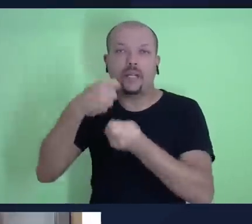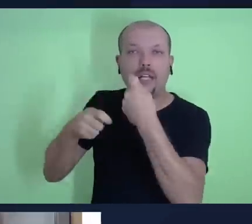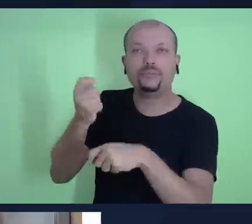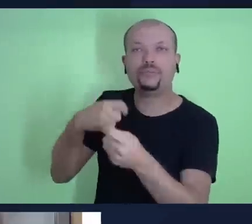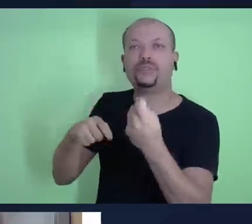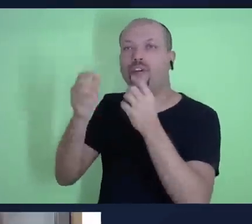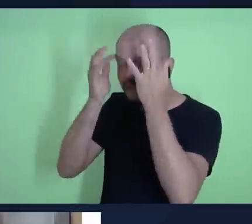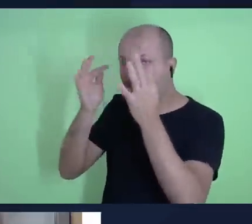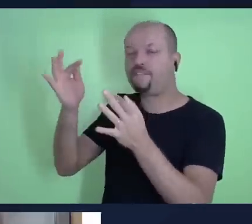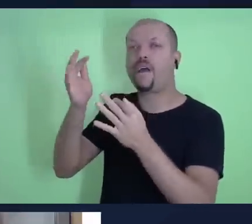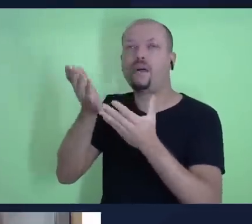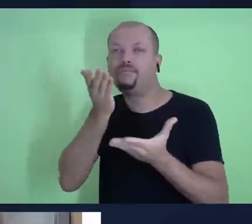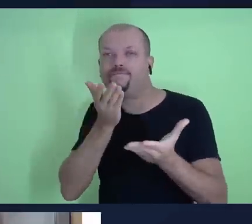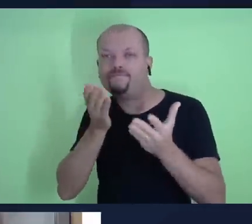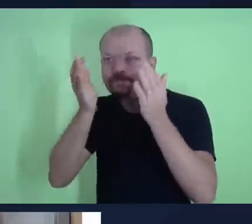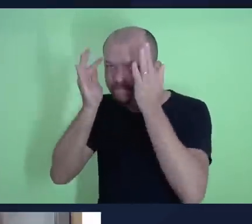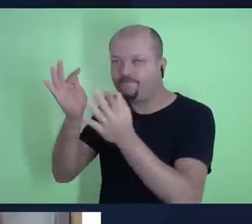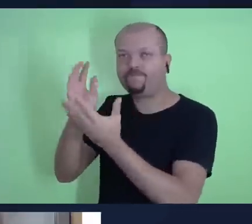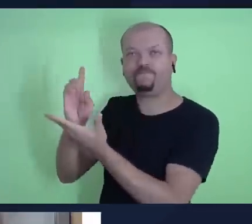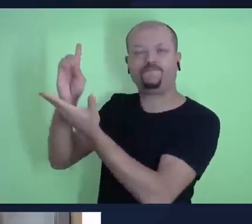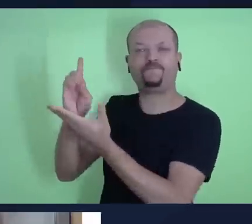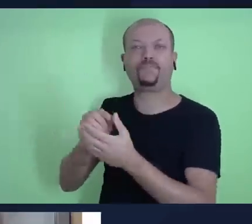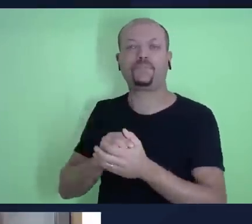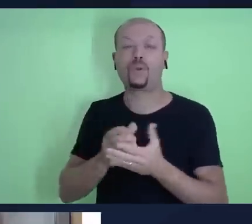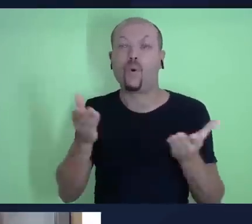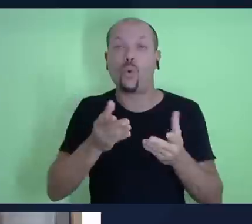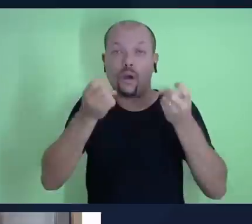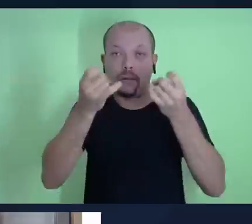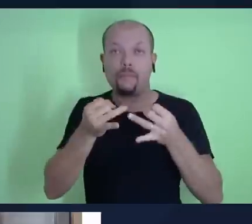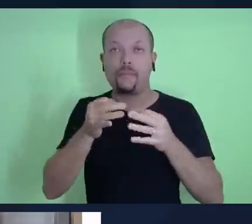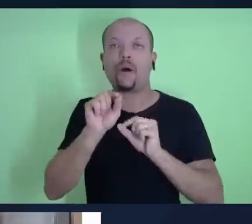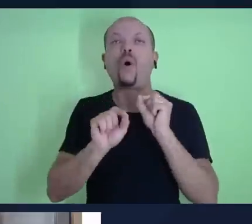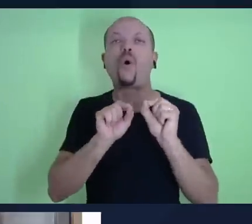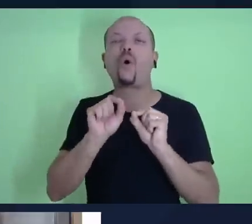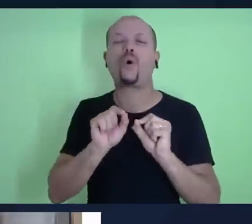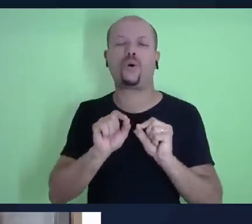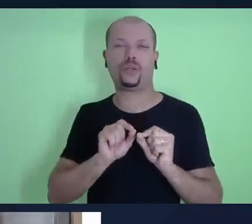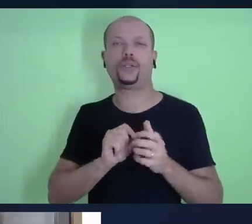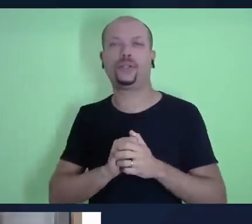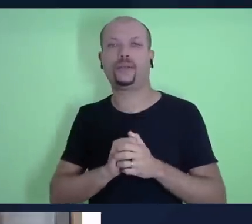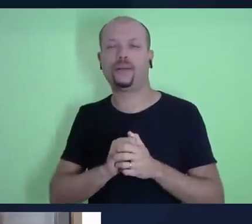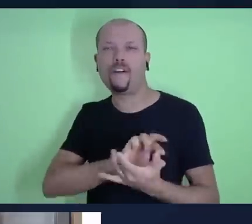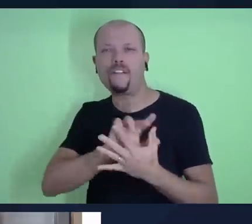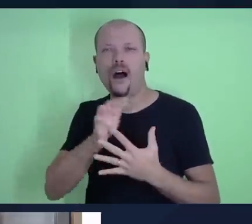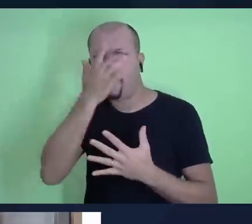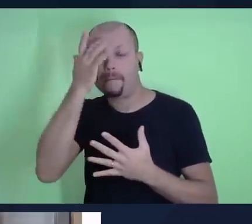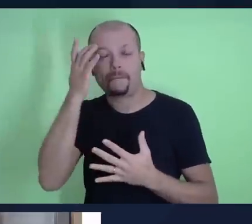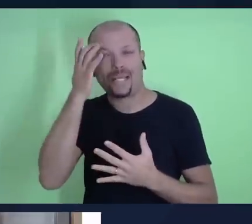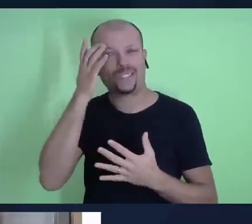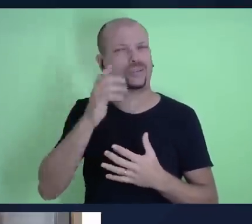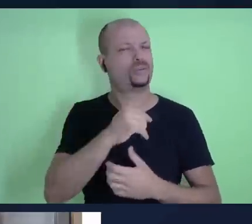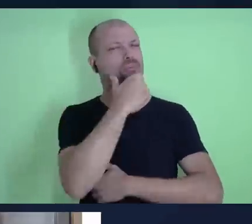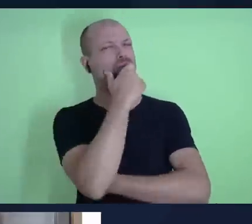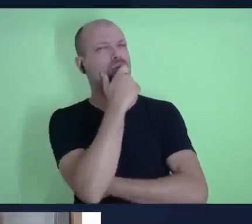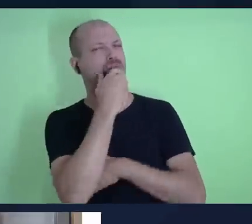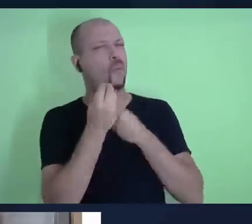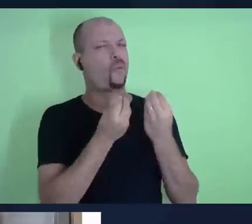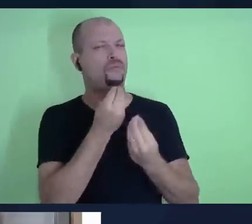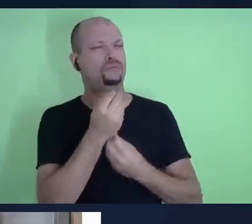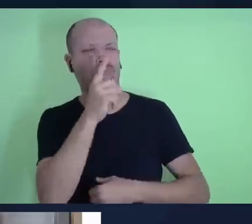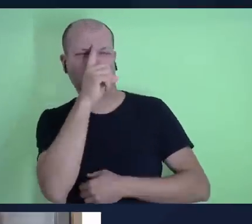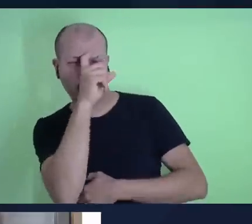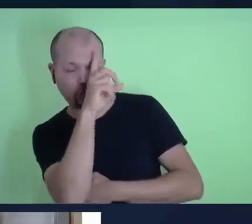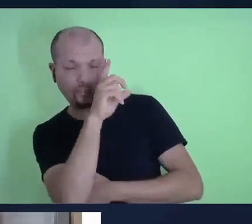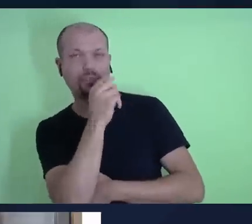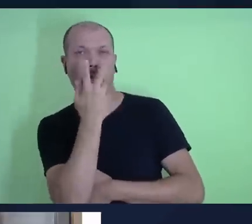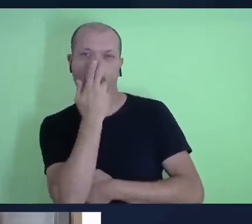mordomia, fidelidade, hoje iremos falar de algo que para muitas pessoas é um tema controverso, mas você vai perceber